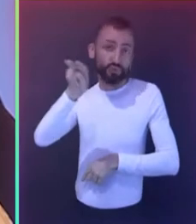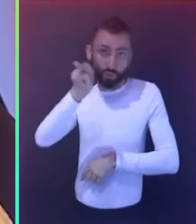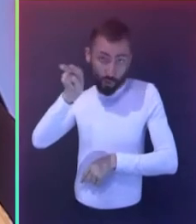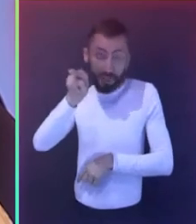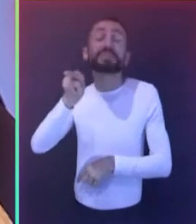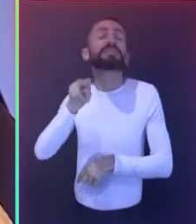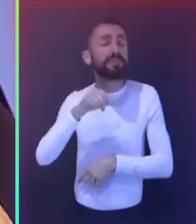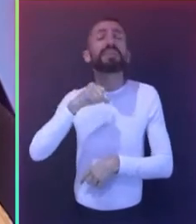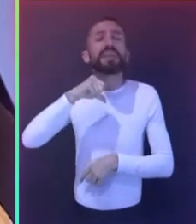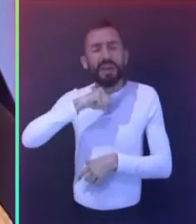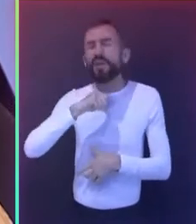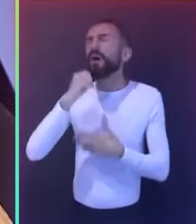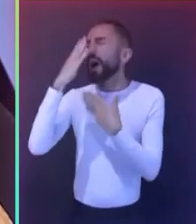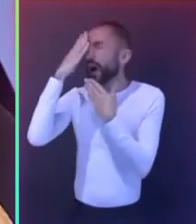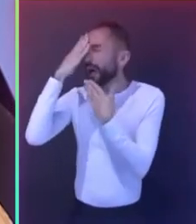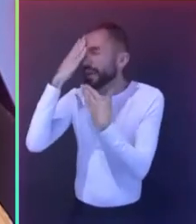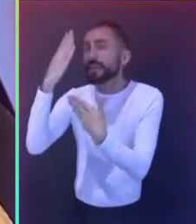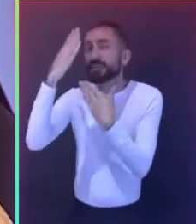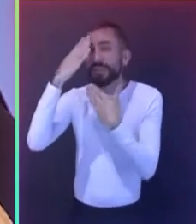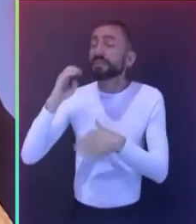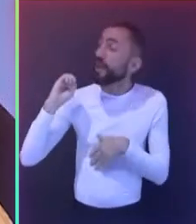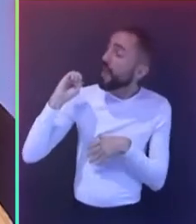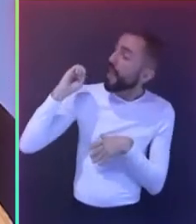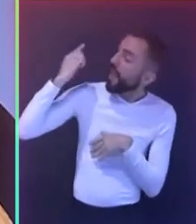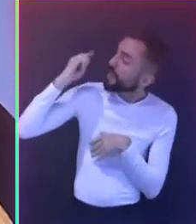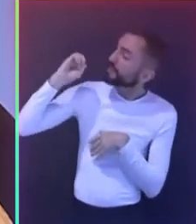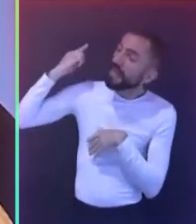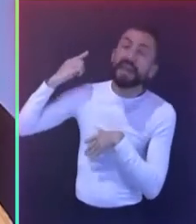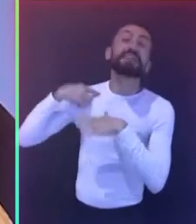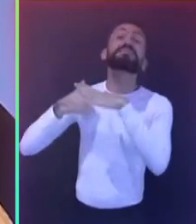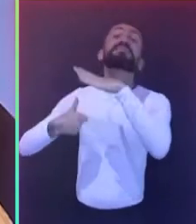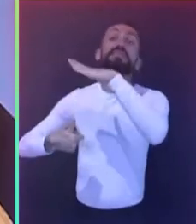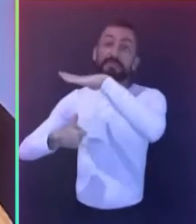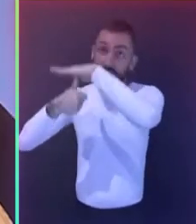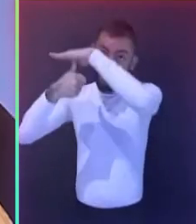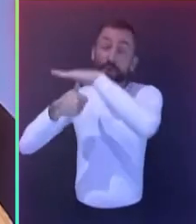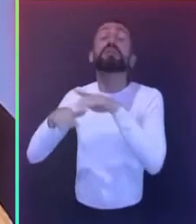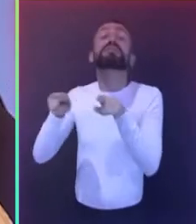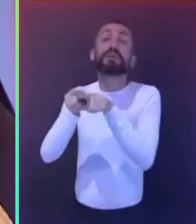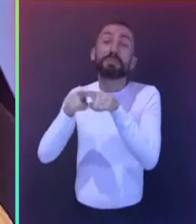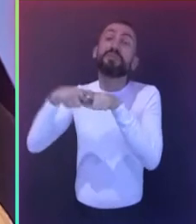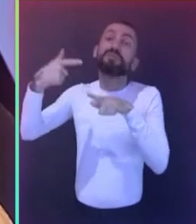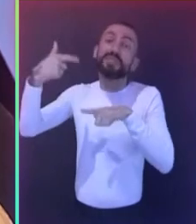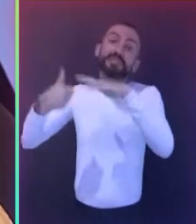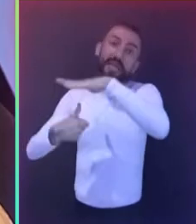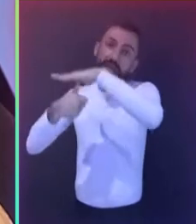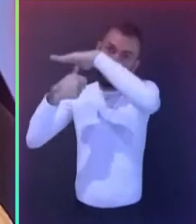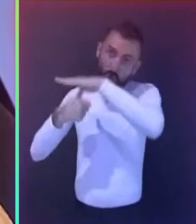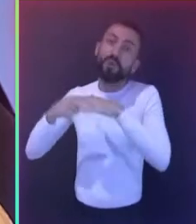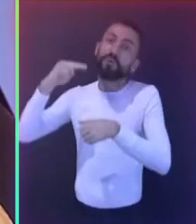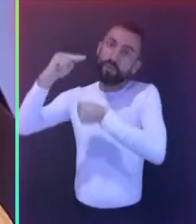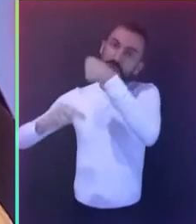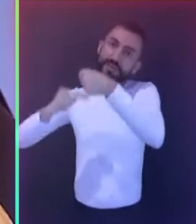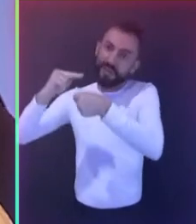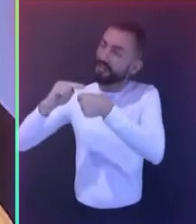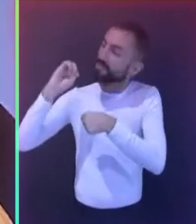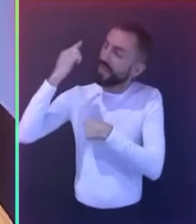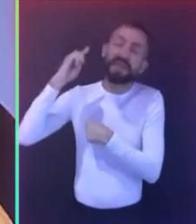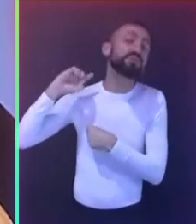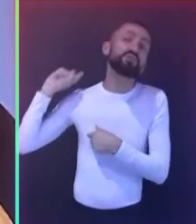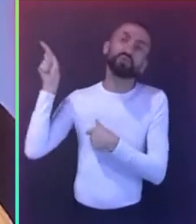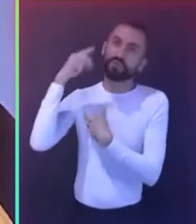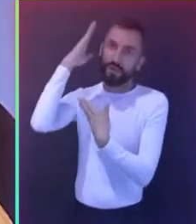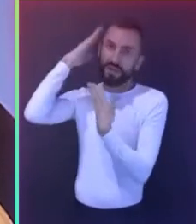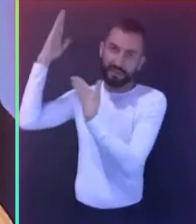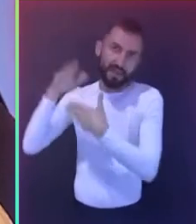dos quais agradeço a todos os ex-reitores e vice-reitores da Unesp. Os últimos anos não foram